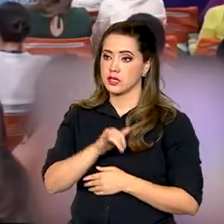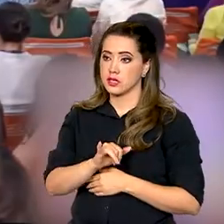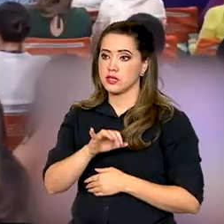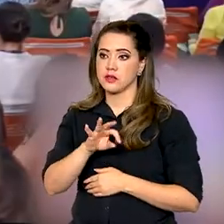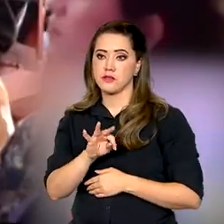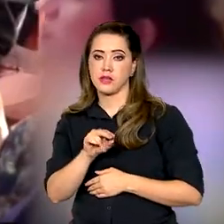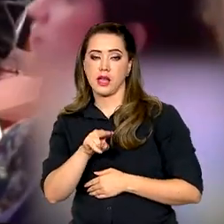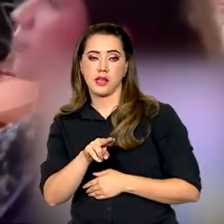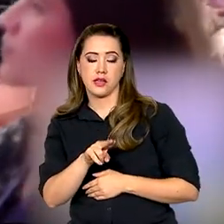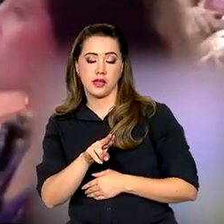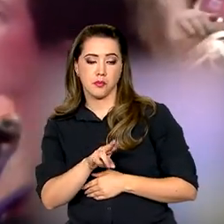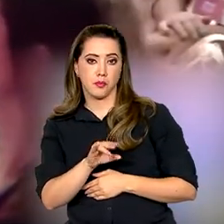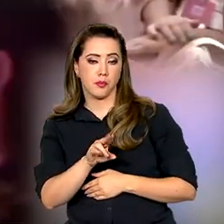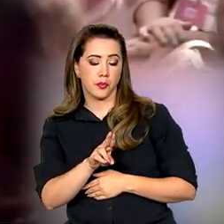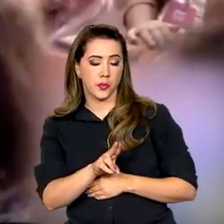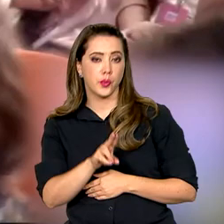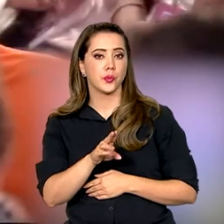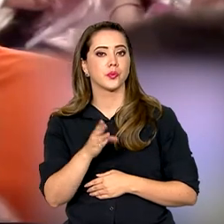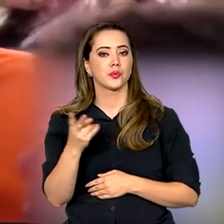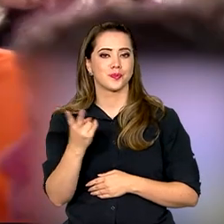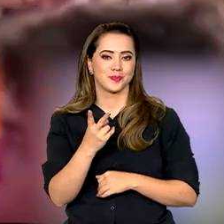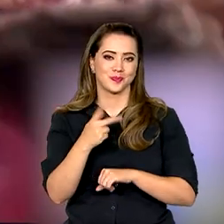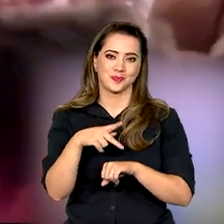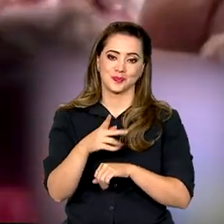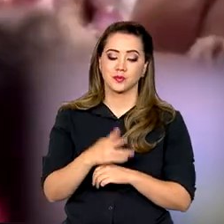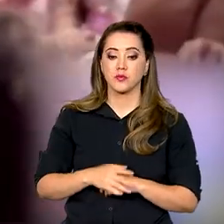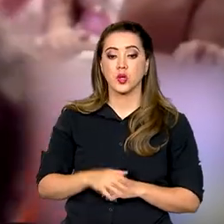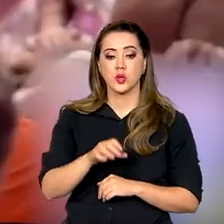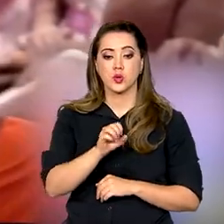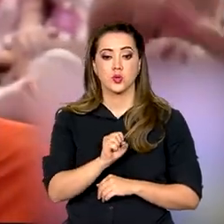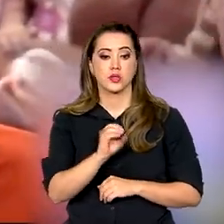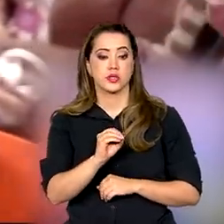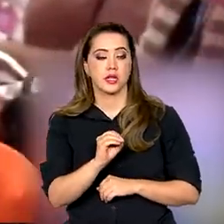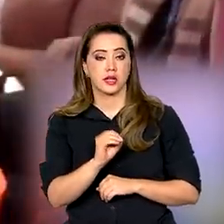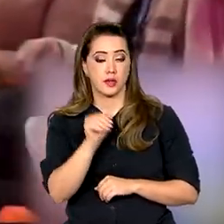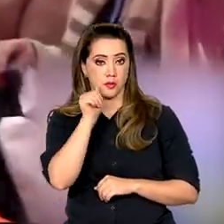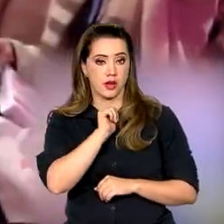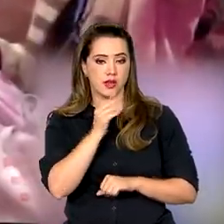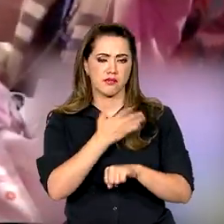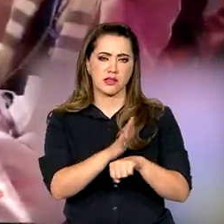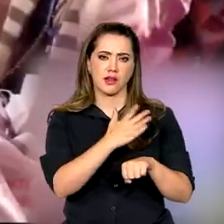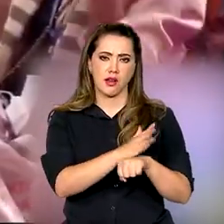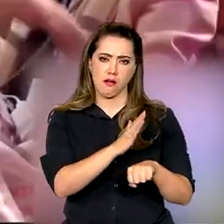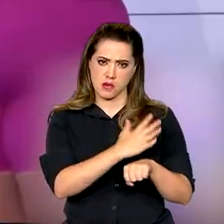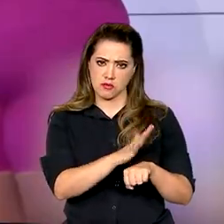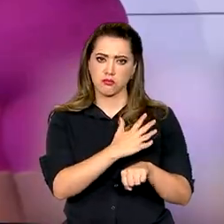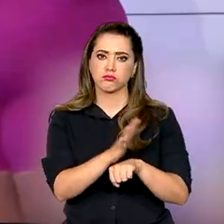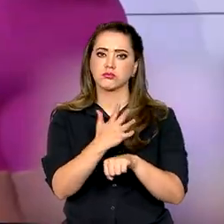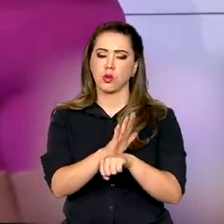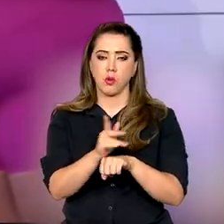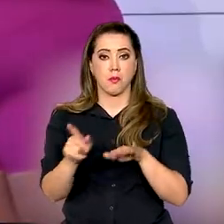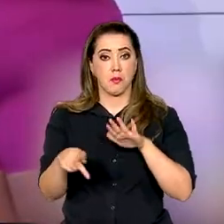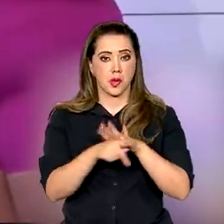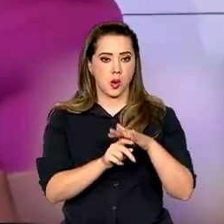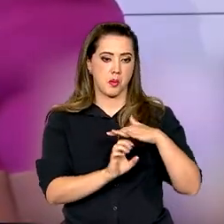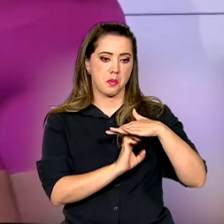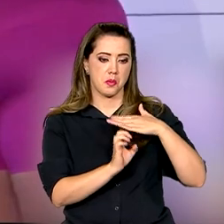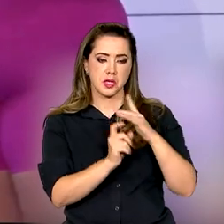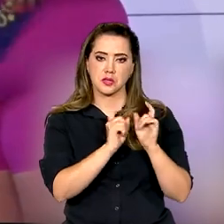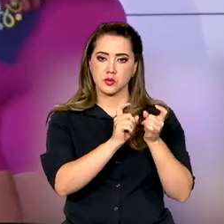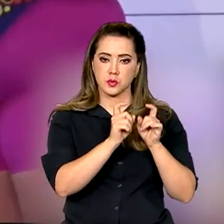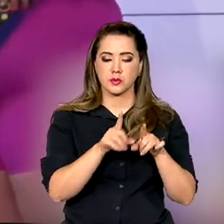Binacional. 80 mulheres serão capacitadas para gerir seus próprios negócios. A iniciativa